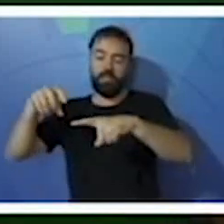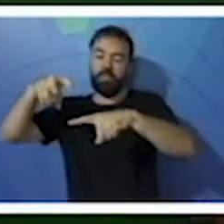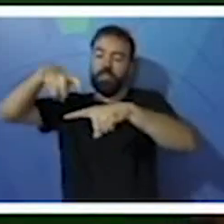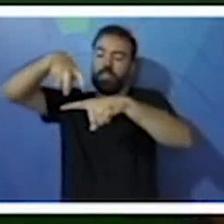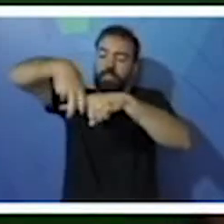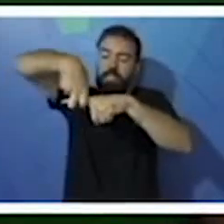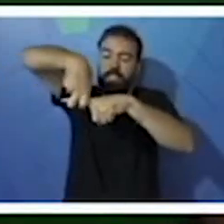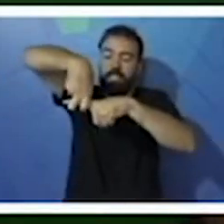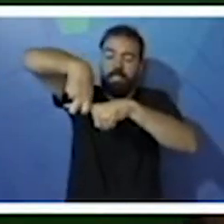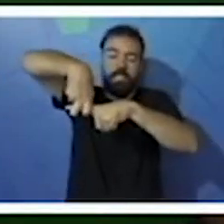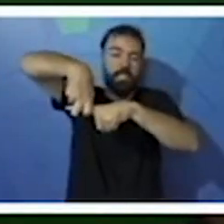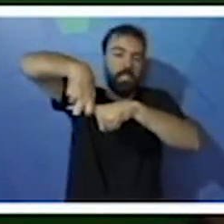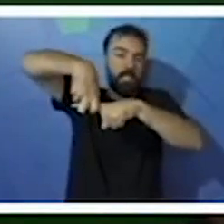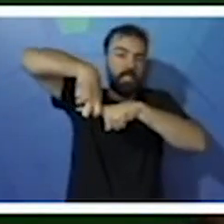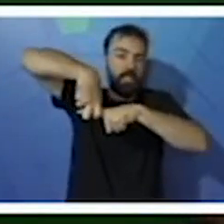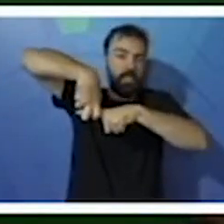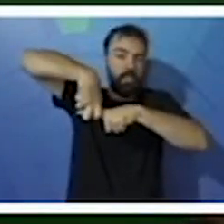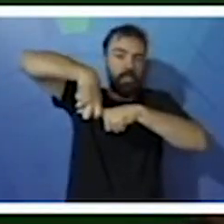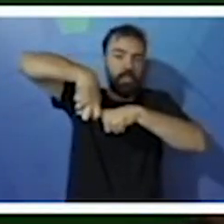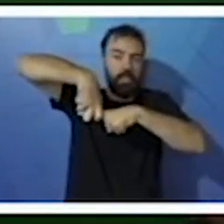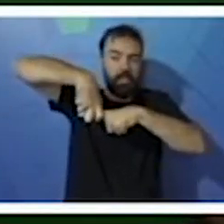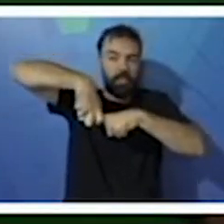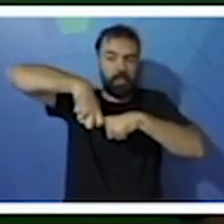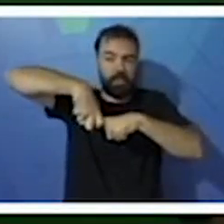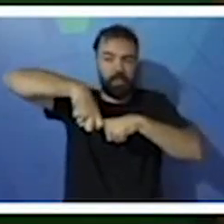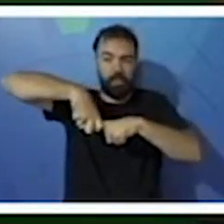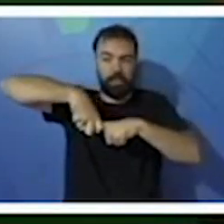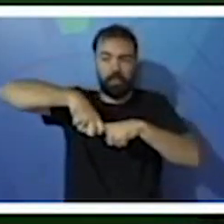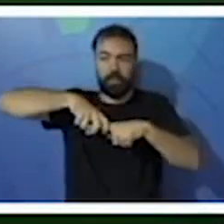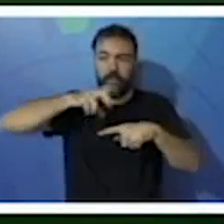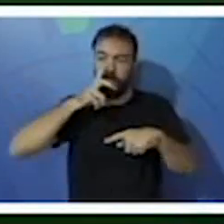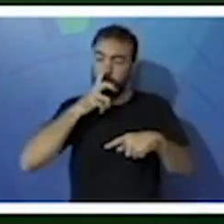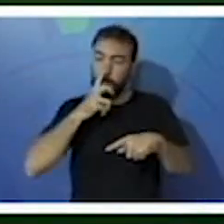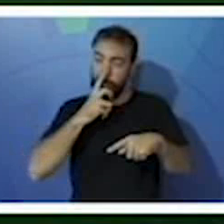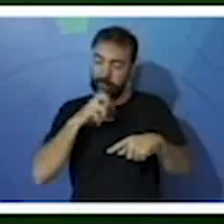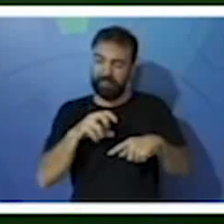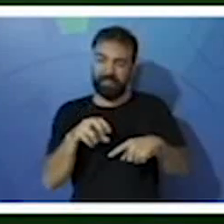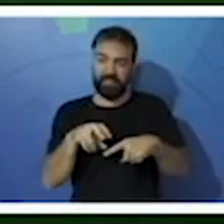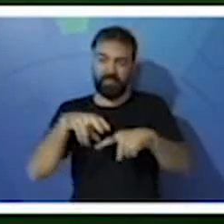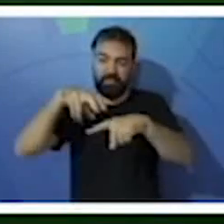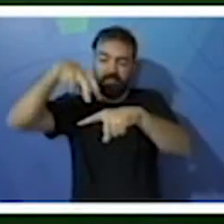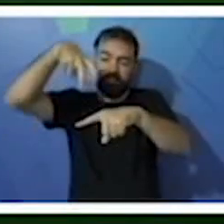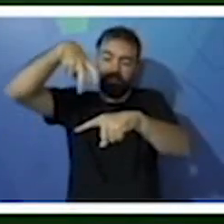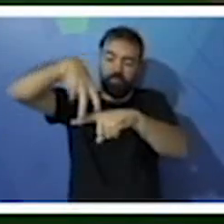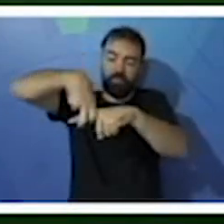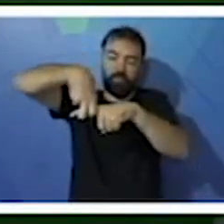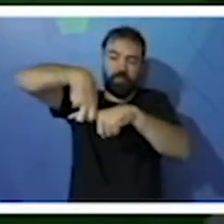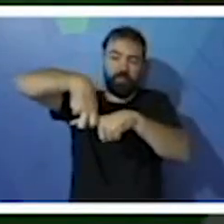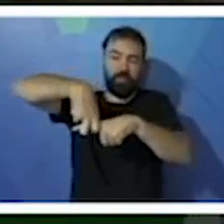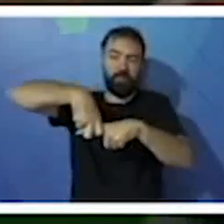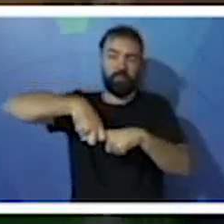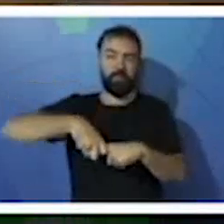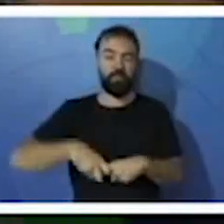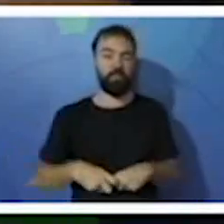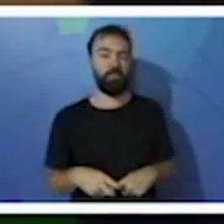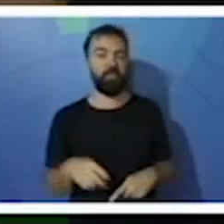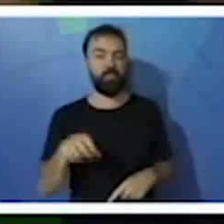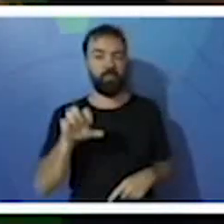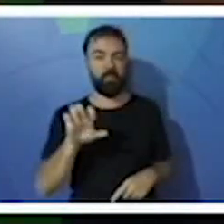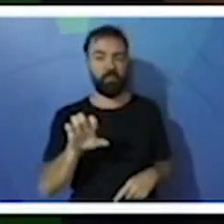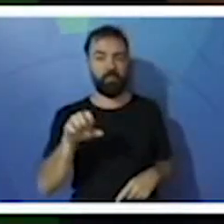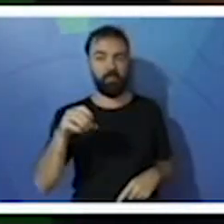Aos troncos e aos galhos de árvores, onde ficam empoleirados. O que é empoleirados,